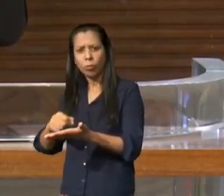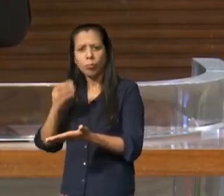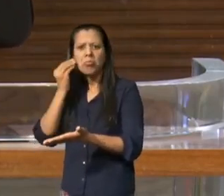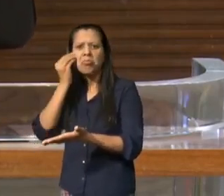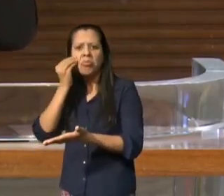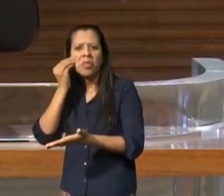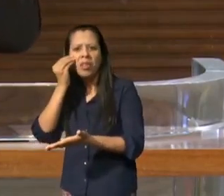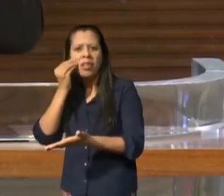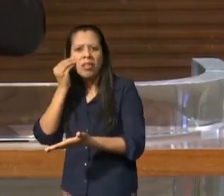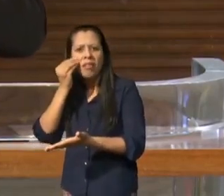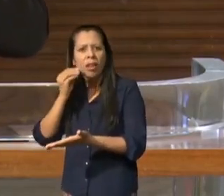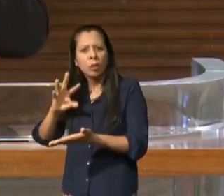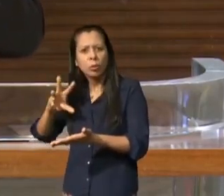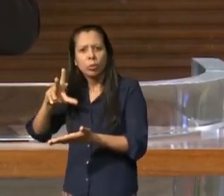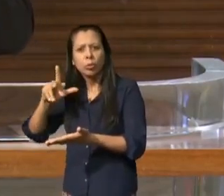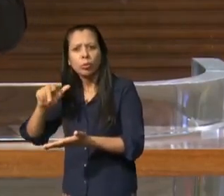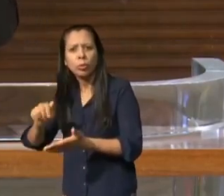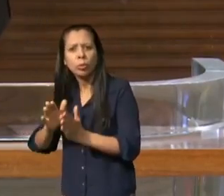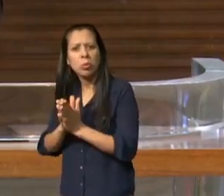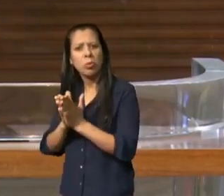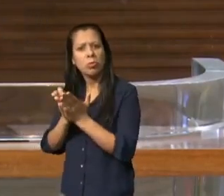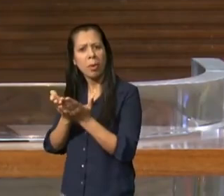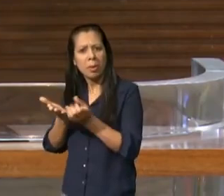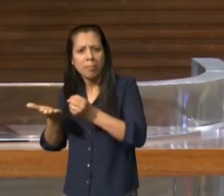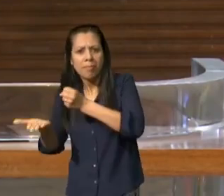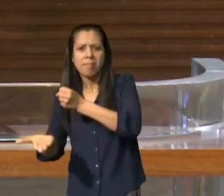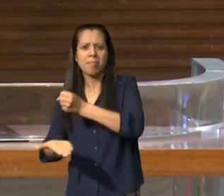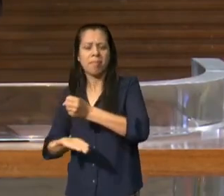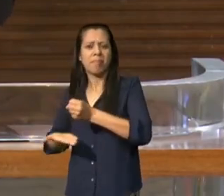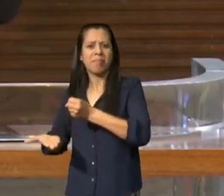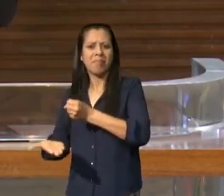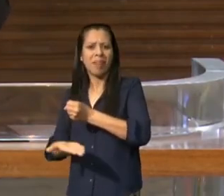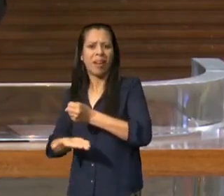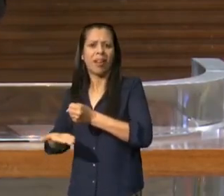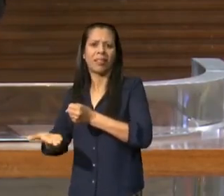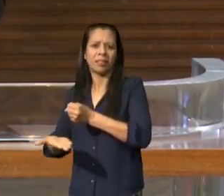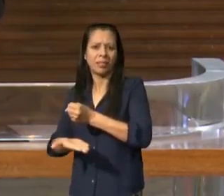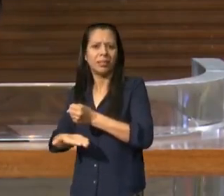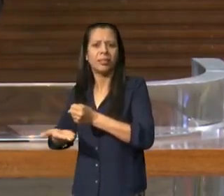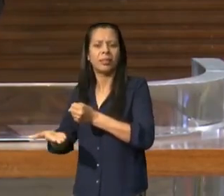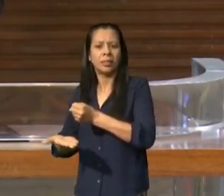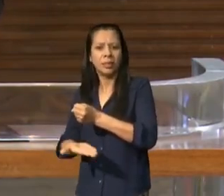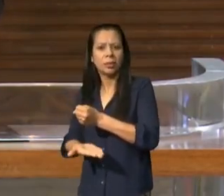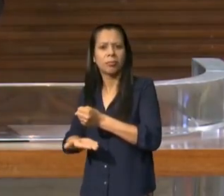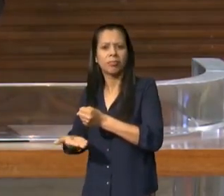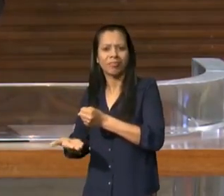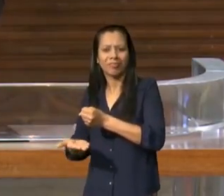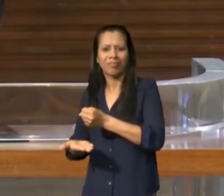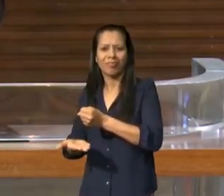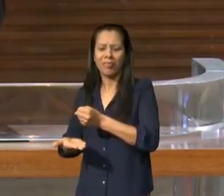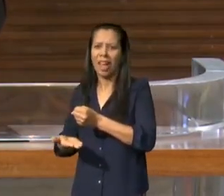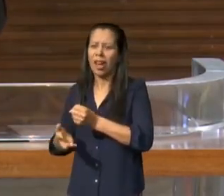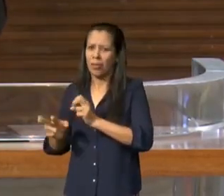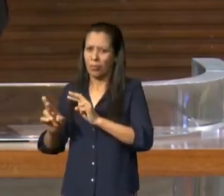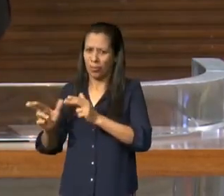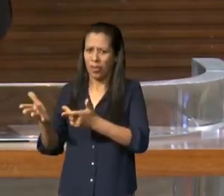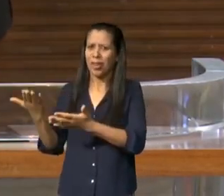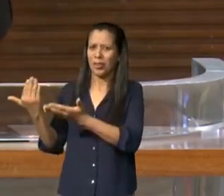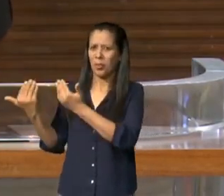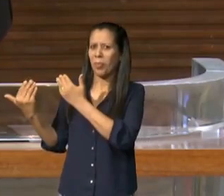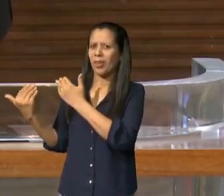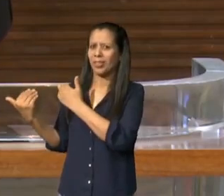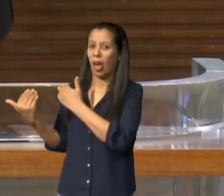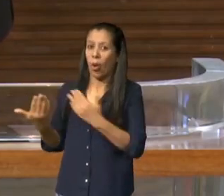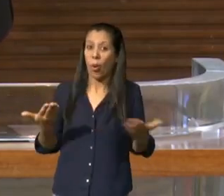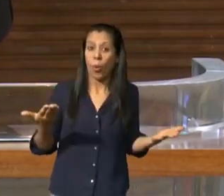da Bíblia logicamente naquele momento não tinha o cânon bíblico que nós temos hoje mas Paulo ensinava através